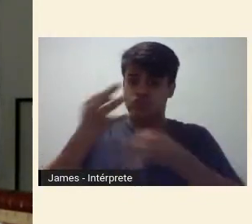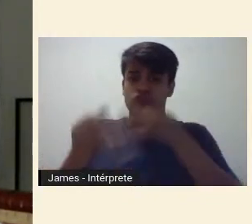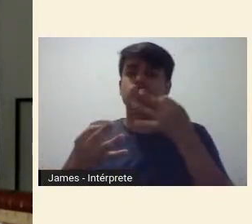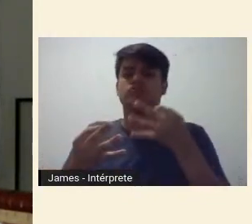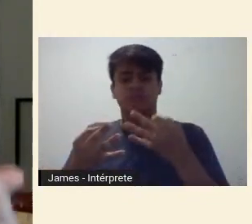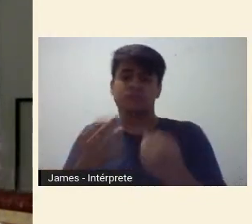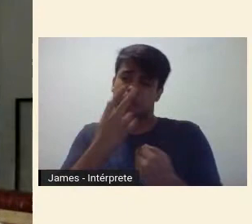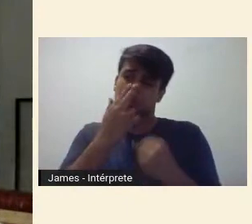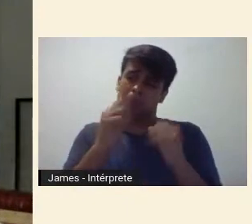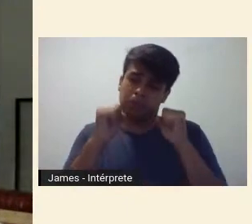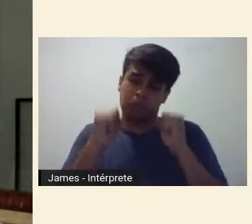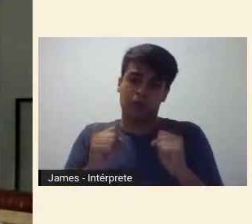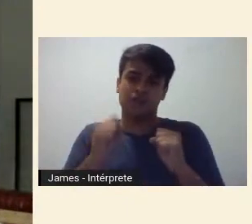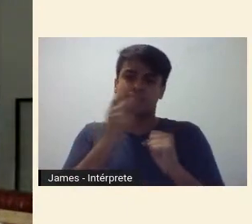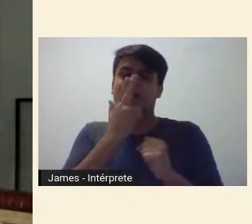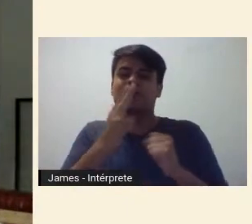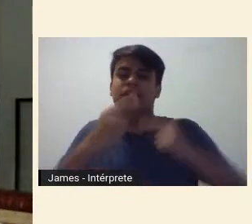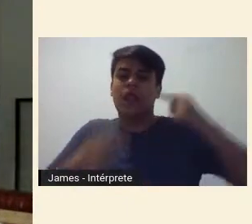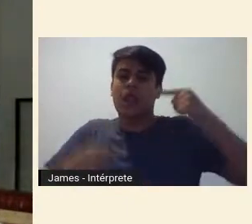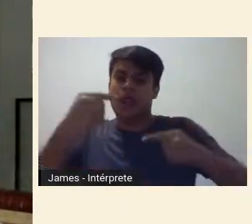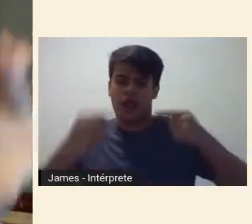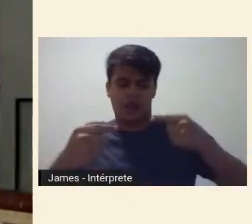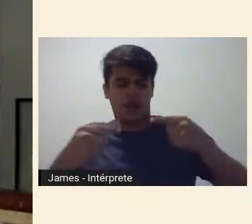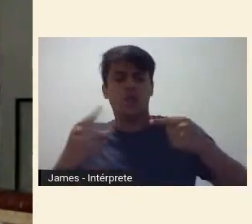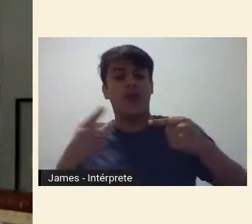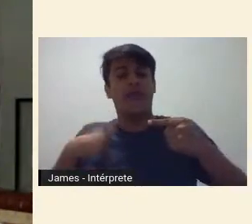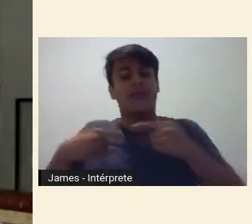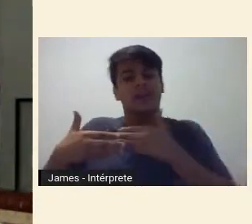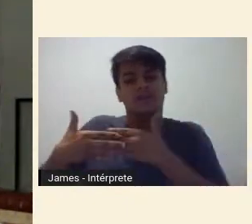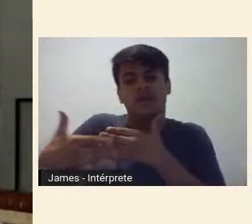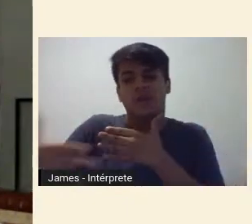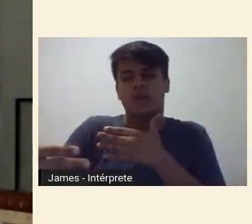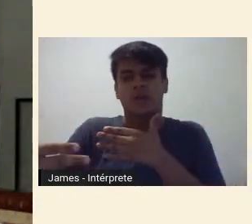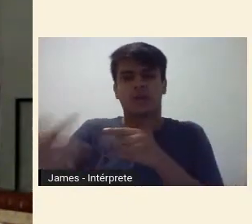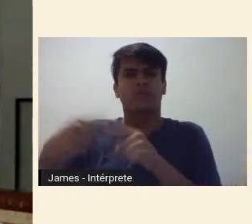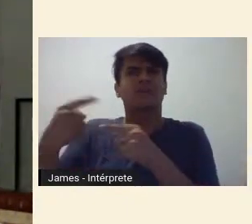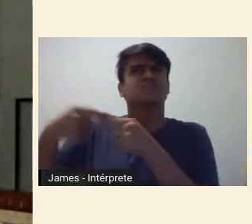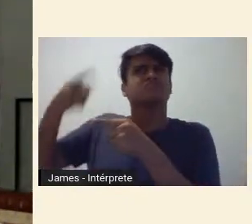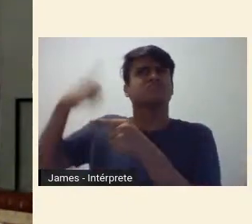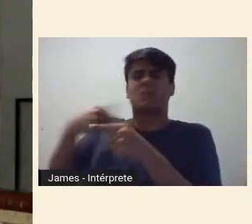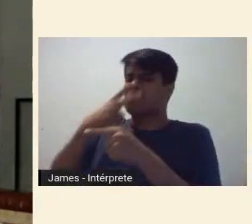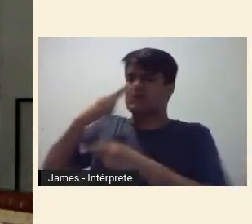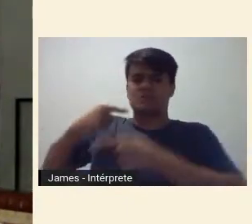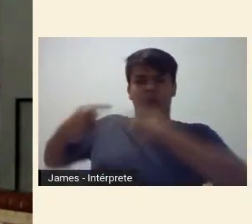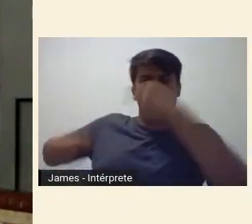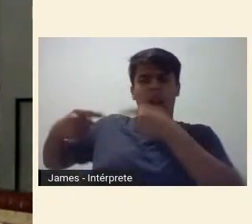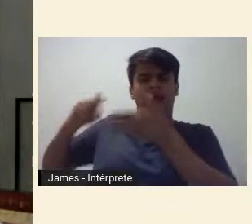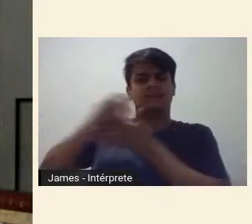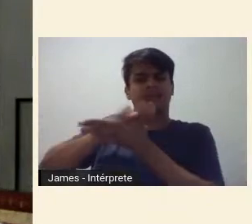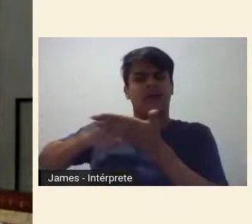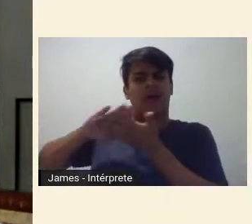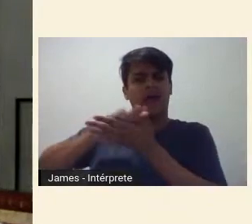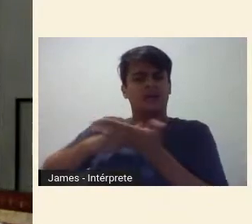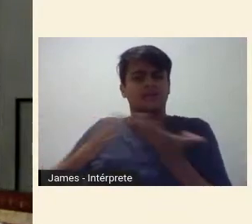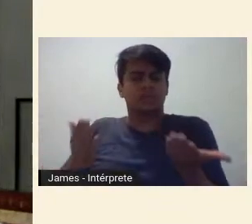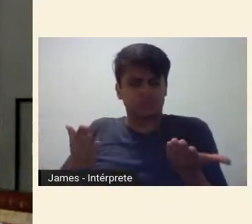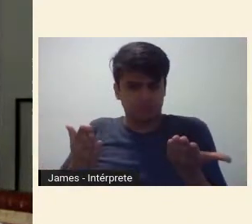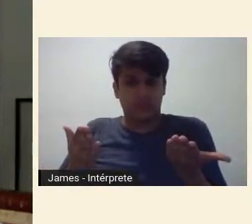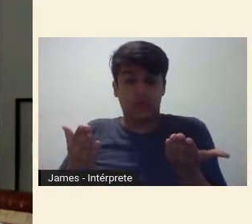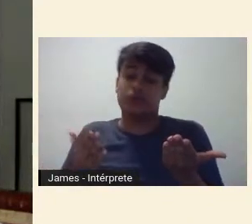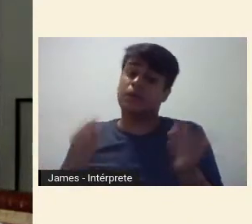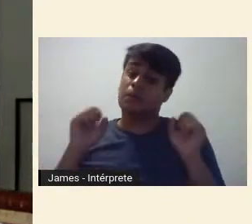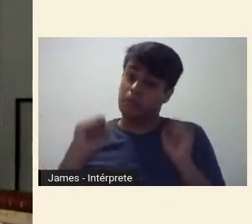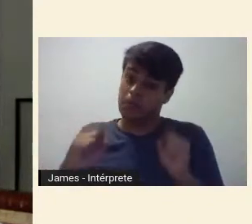achar que se dispute mais o seu legado hoje do que nas décadas seguintes da sua realização. Trata-se muitas vezes de uma memória que